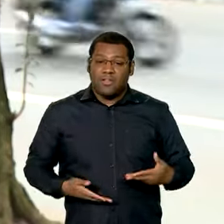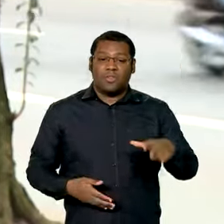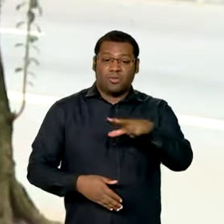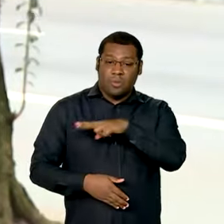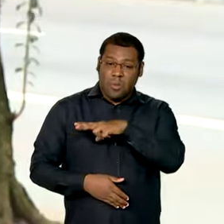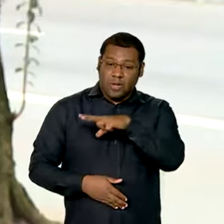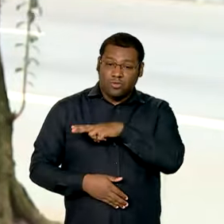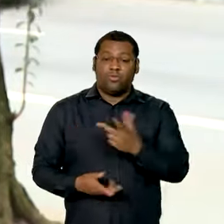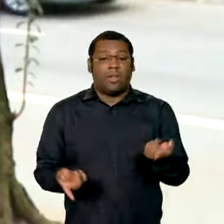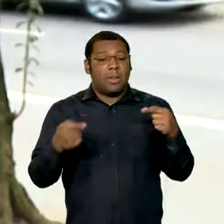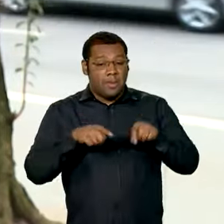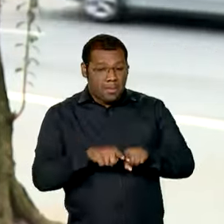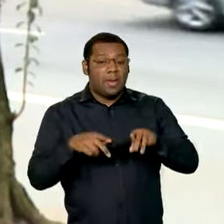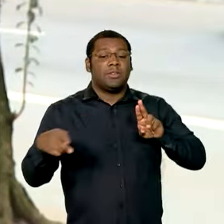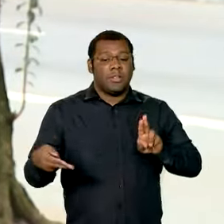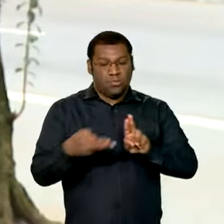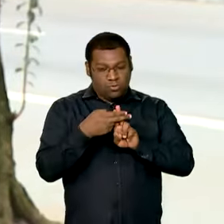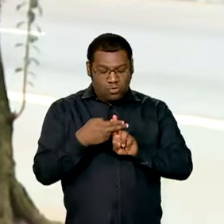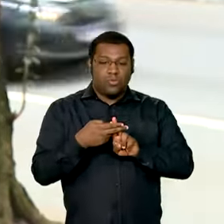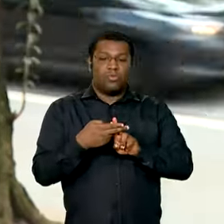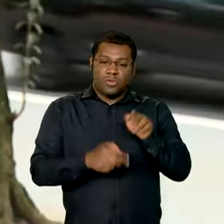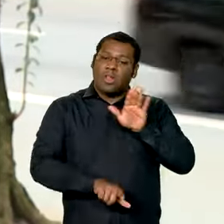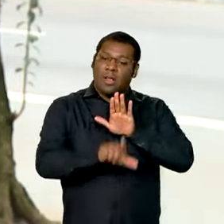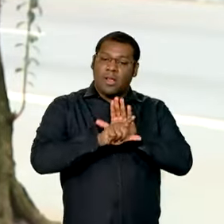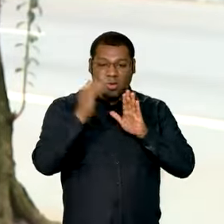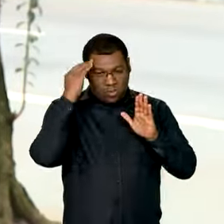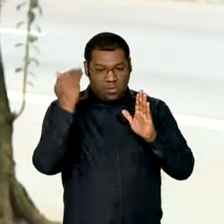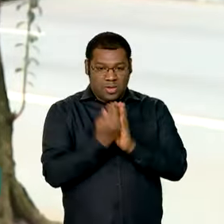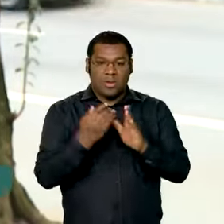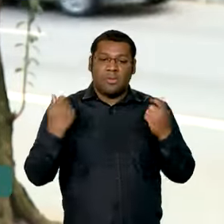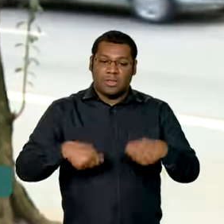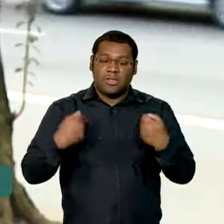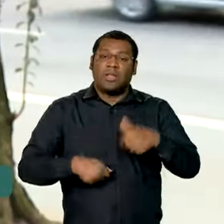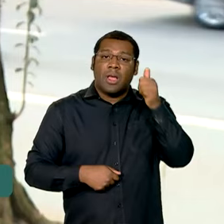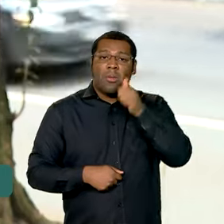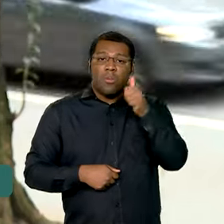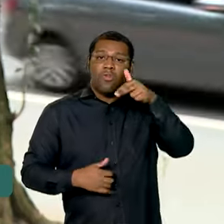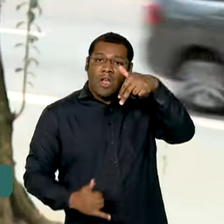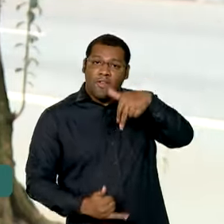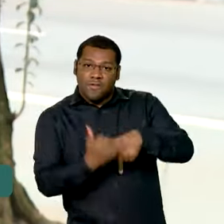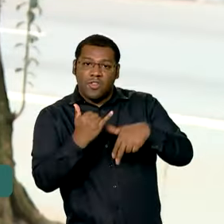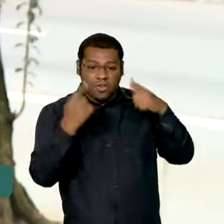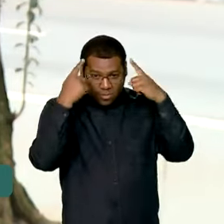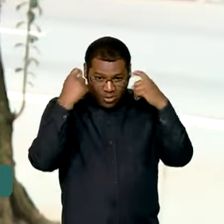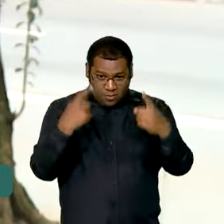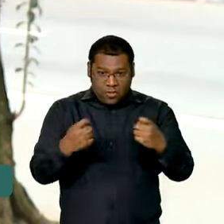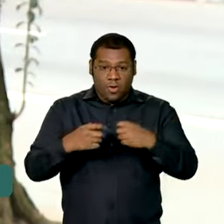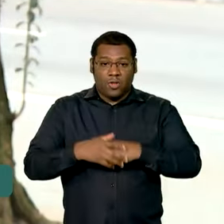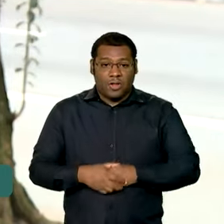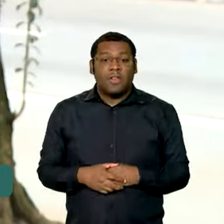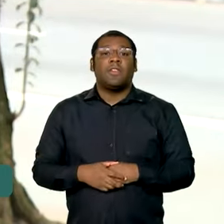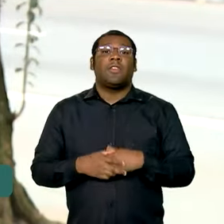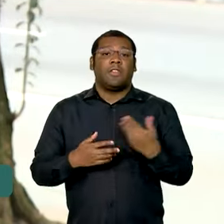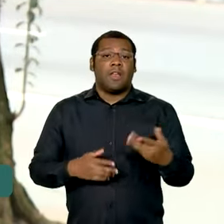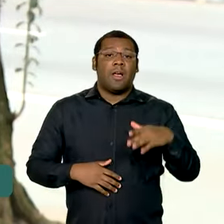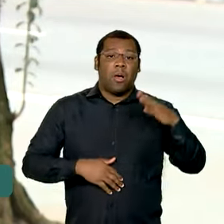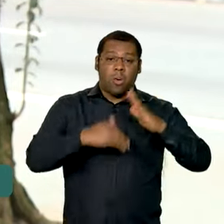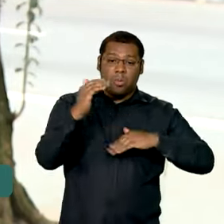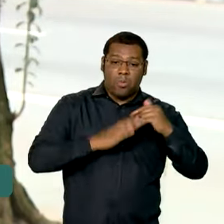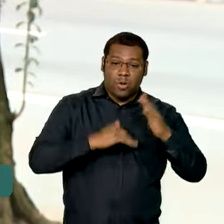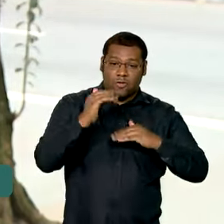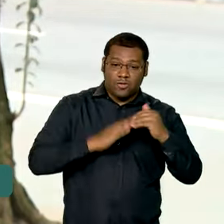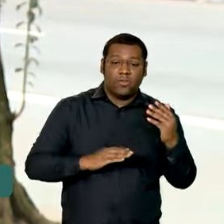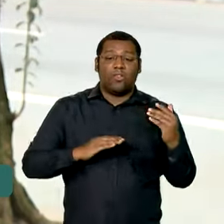contratados ou conveniados. As mulheres que são vítimas de violência serão recebidas por profissionais capacitados